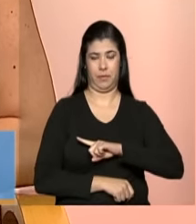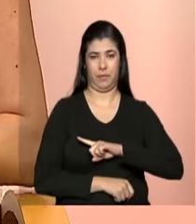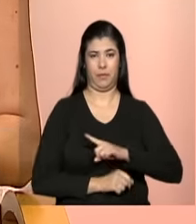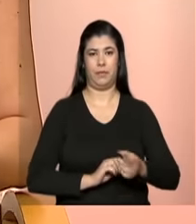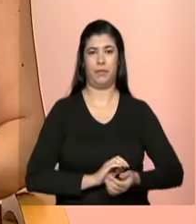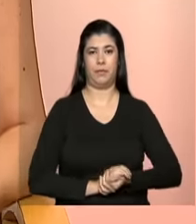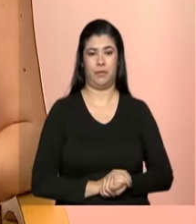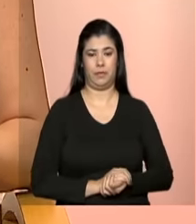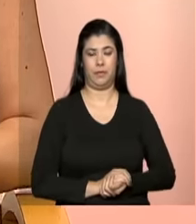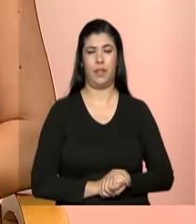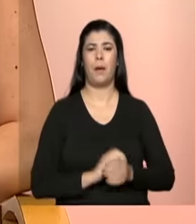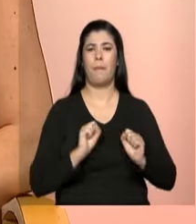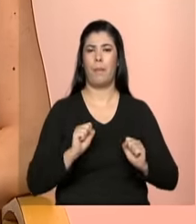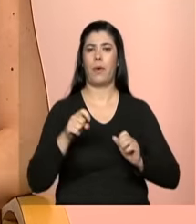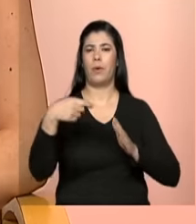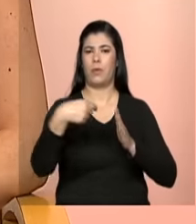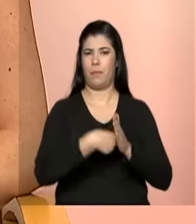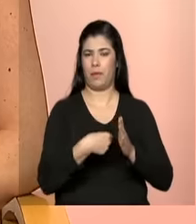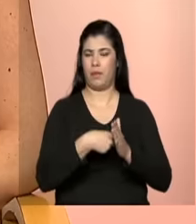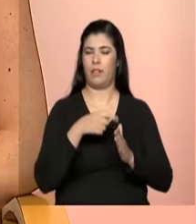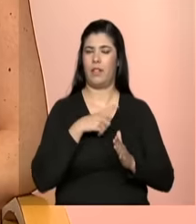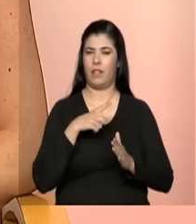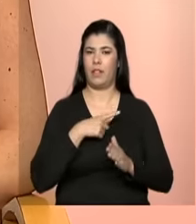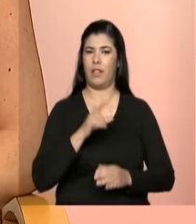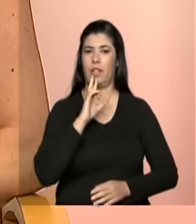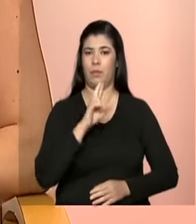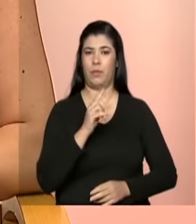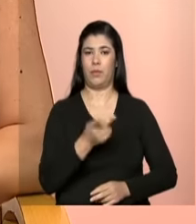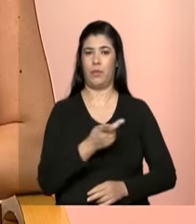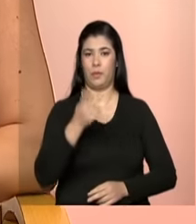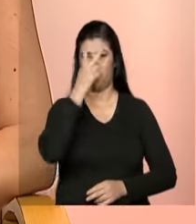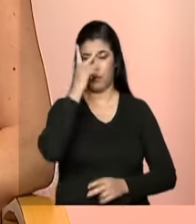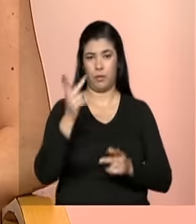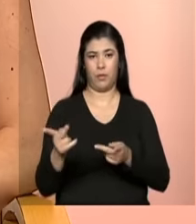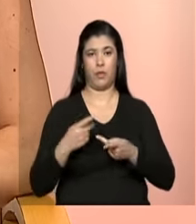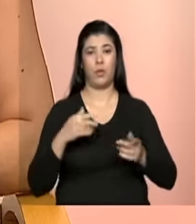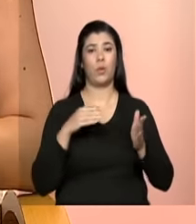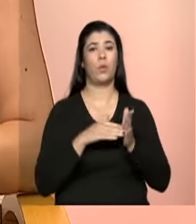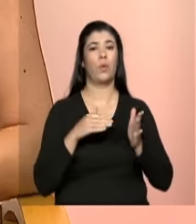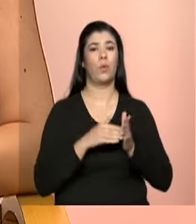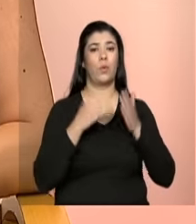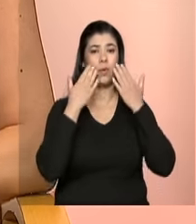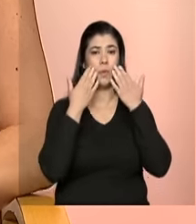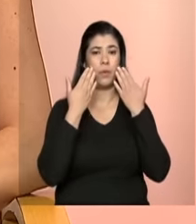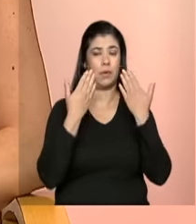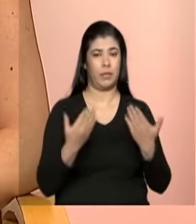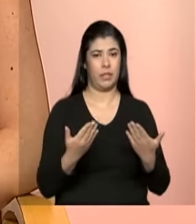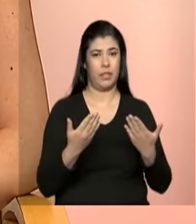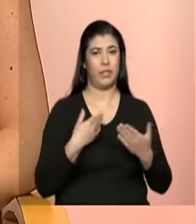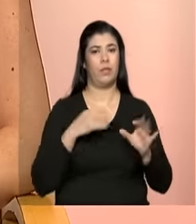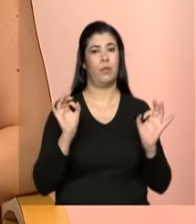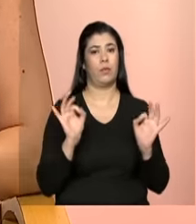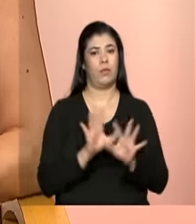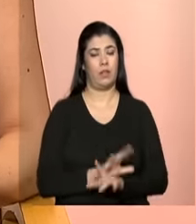As perguntas serão respondidas por nossas convidadas no último bloco. Depois de terminada a teleconferência, as